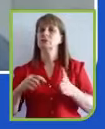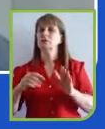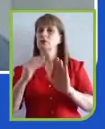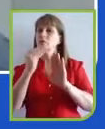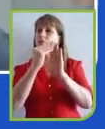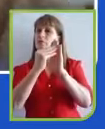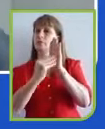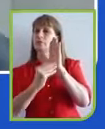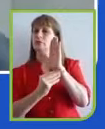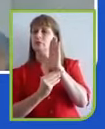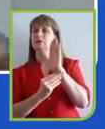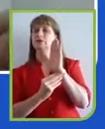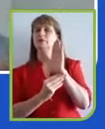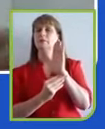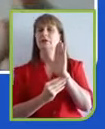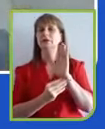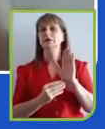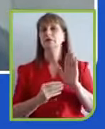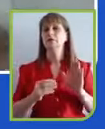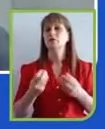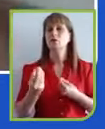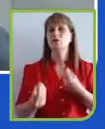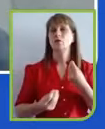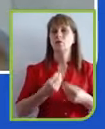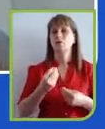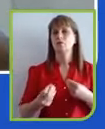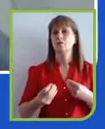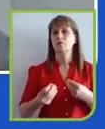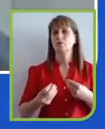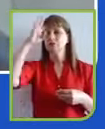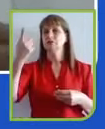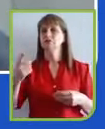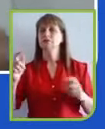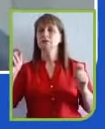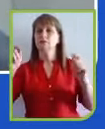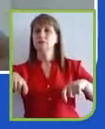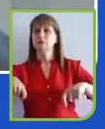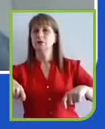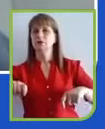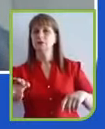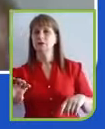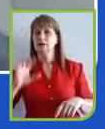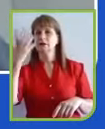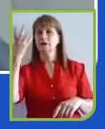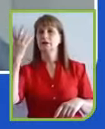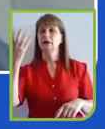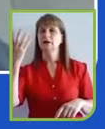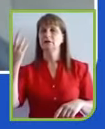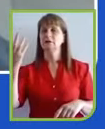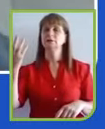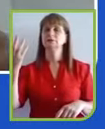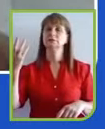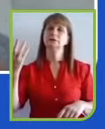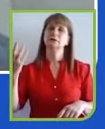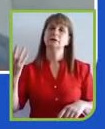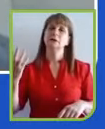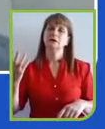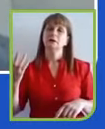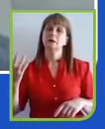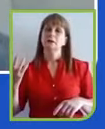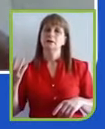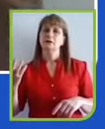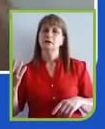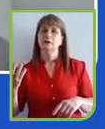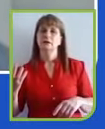que é onde as soluções podem ser criadas e colocadas em prática mais rapidamente. E, em função